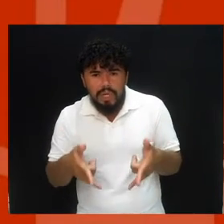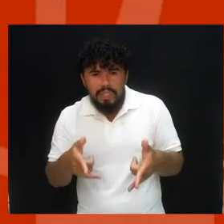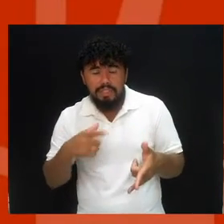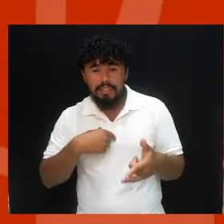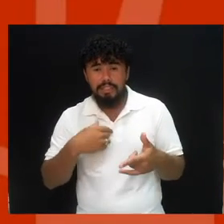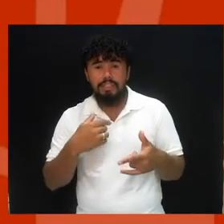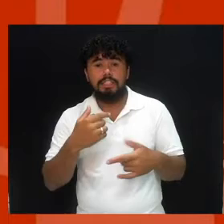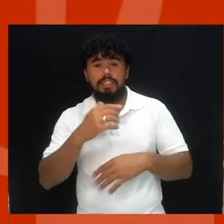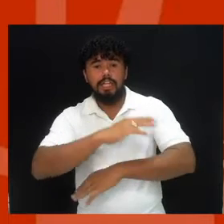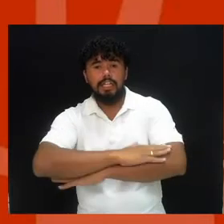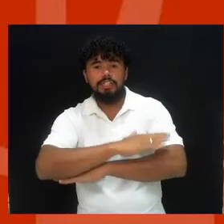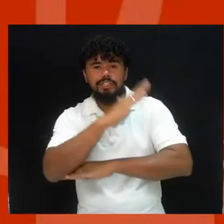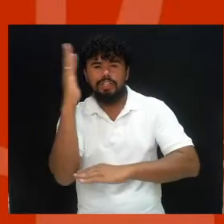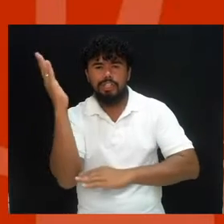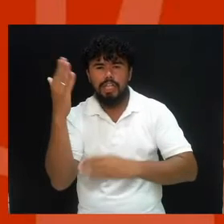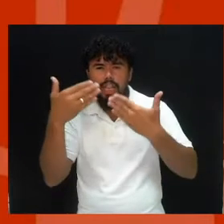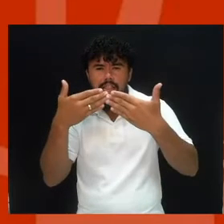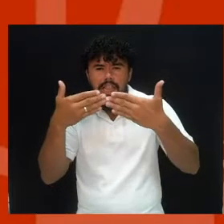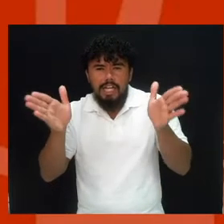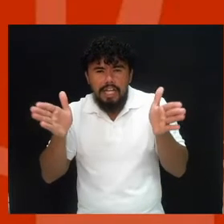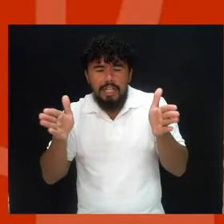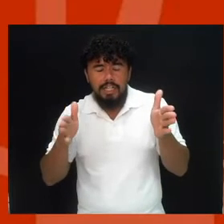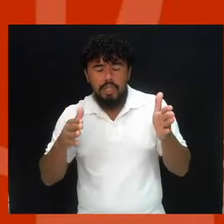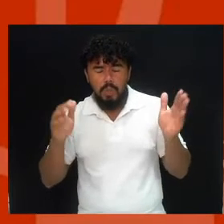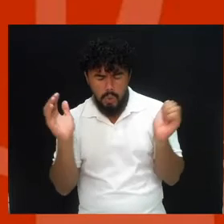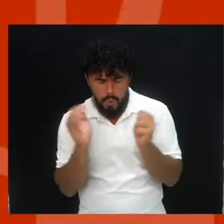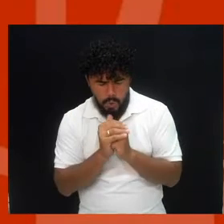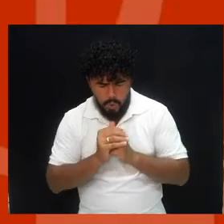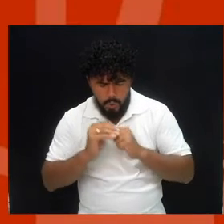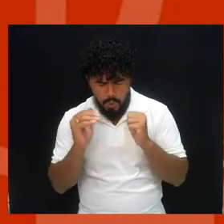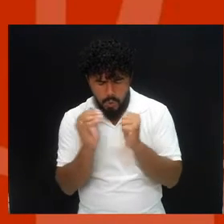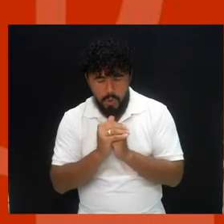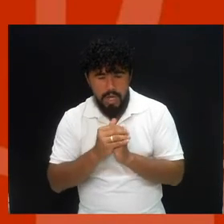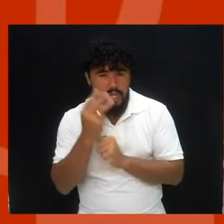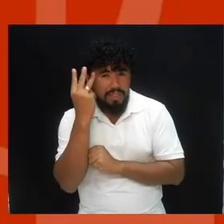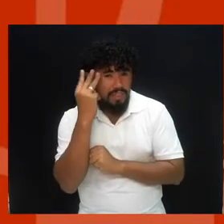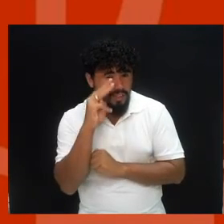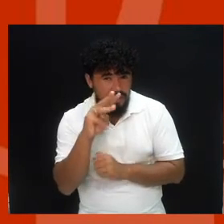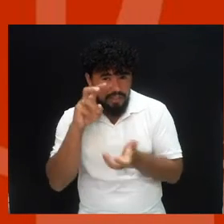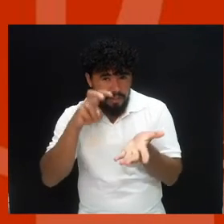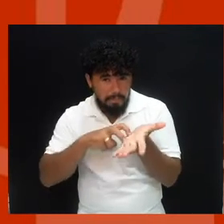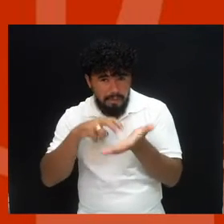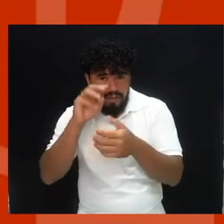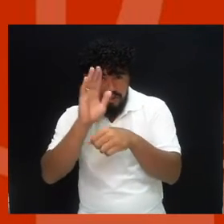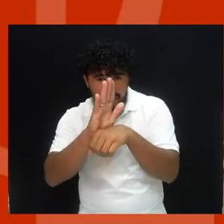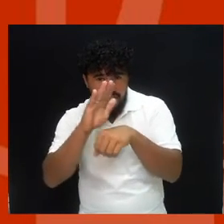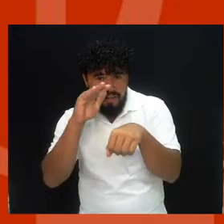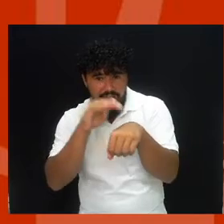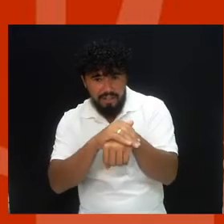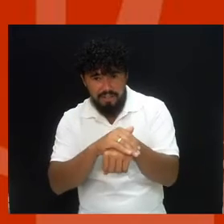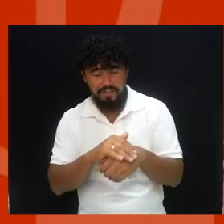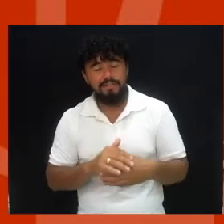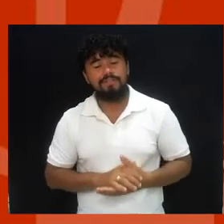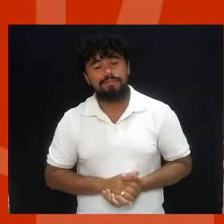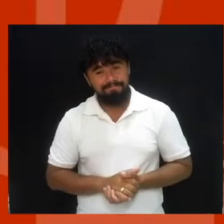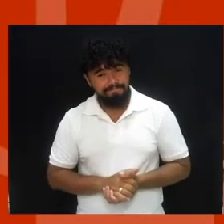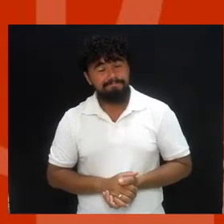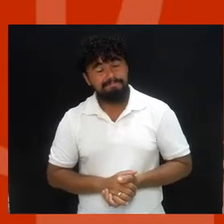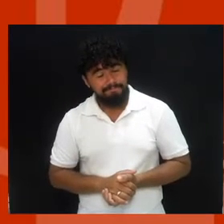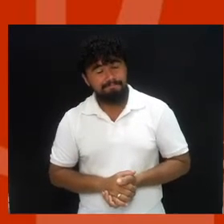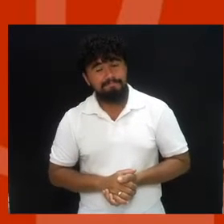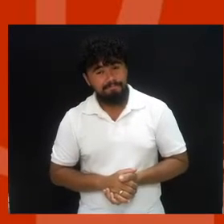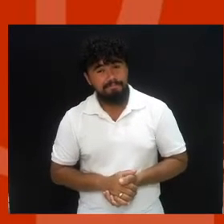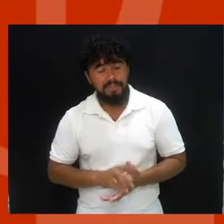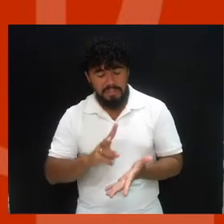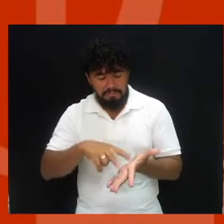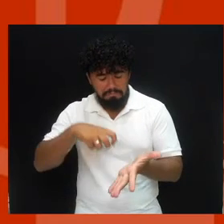abertas para Jerusalém. Ele orava três vezes ao dia. Era quantas vezes? Três vezes ao dia. Ele se